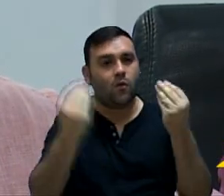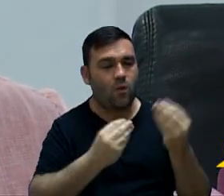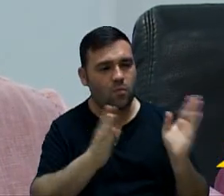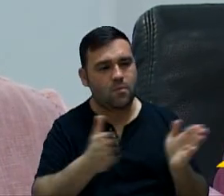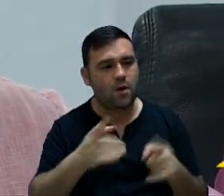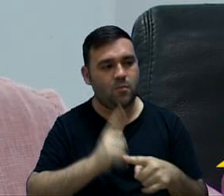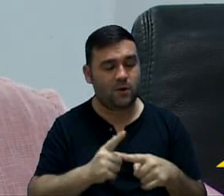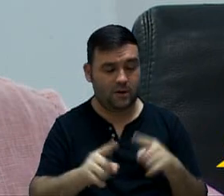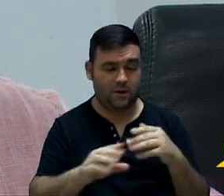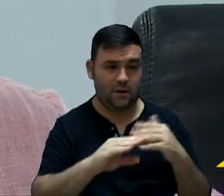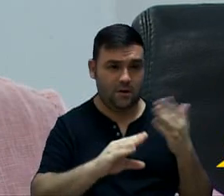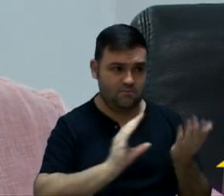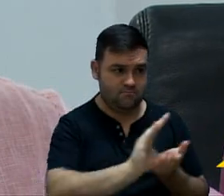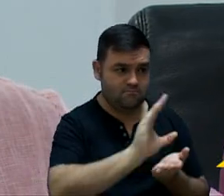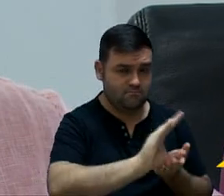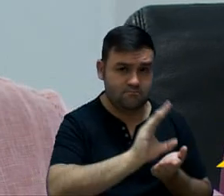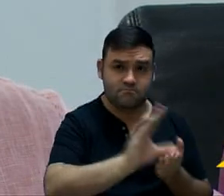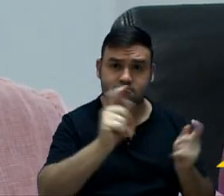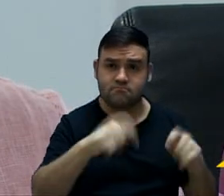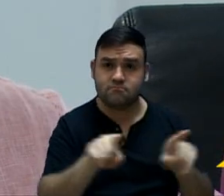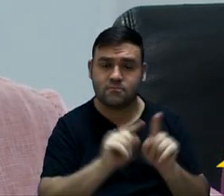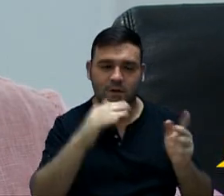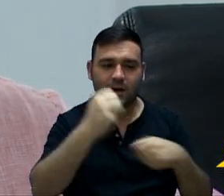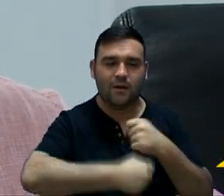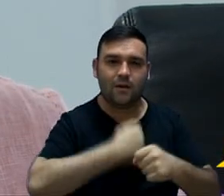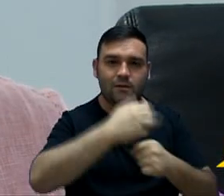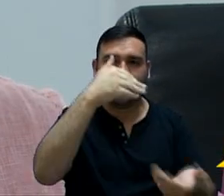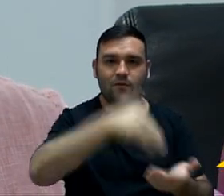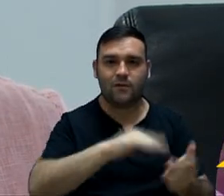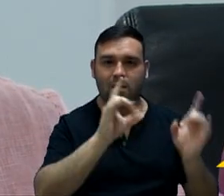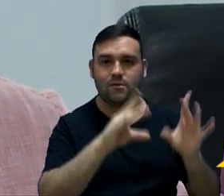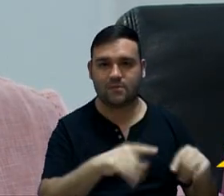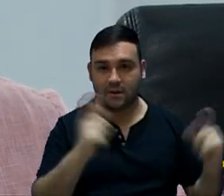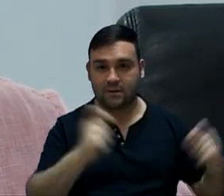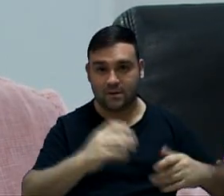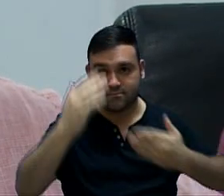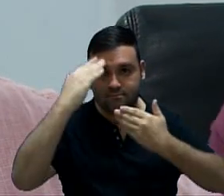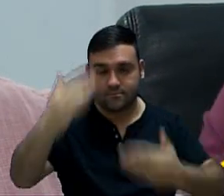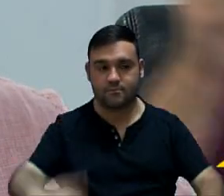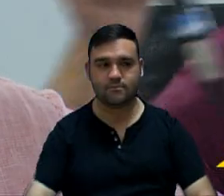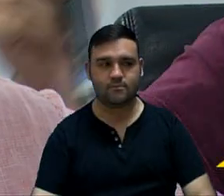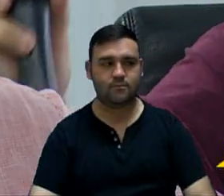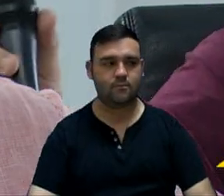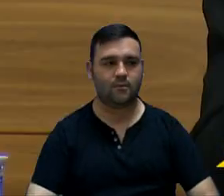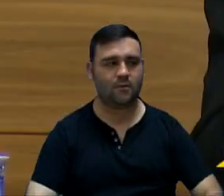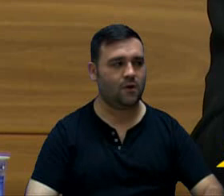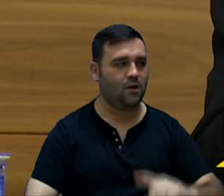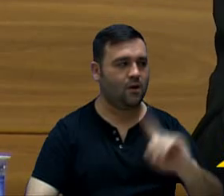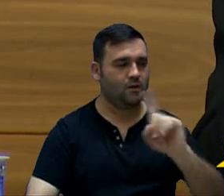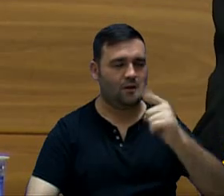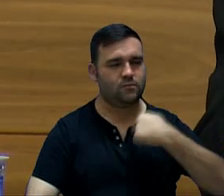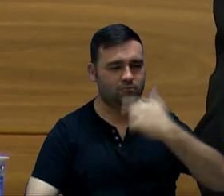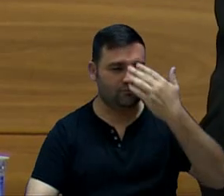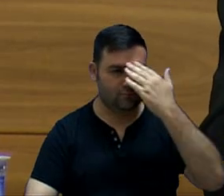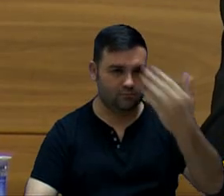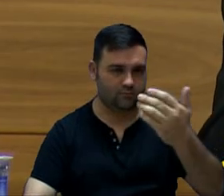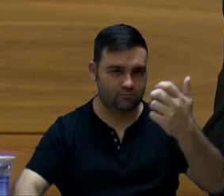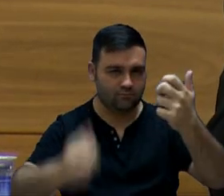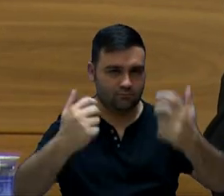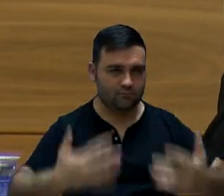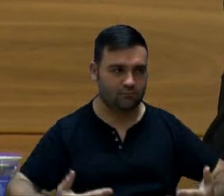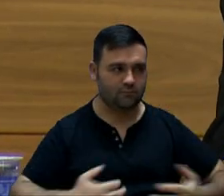que nossas emendas impositivas sejam executadas até o final do ano. Obrigado, secretário. Não, eu que agradeço o vereador